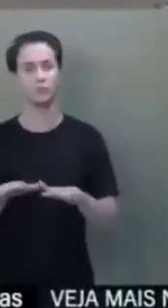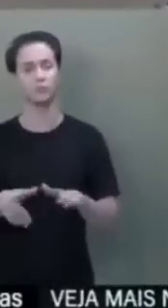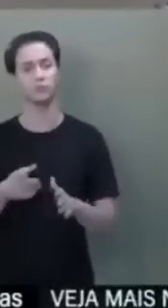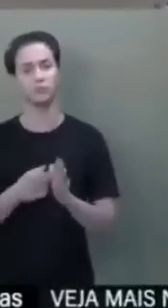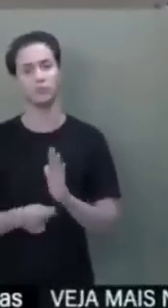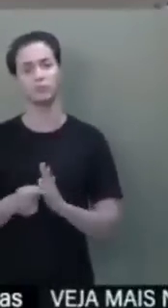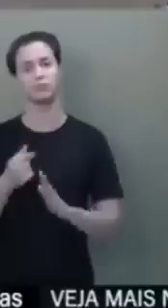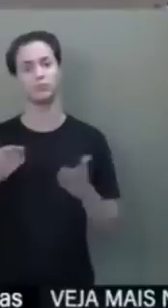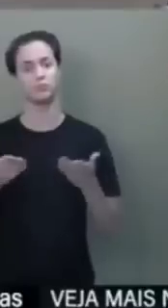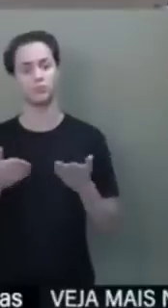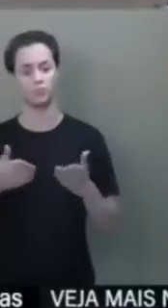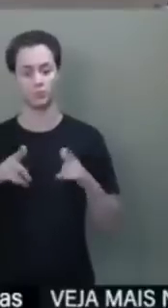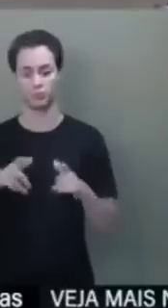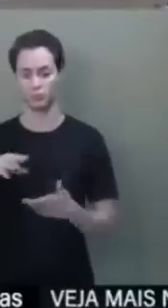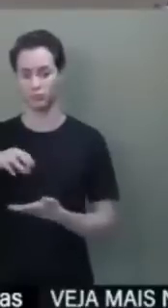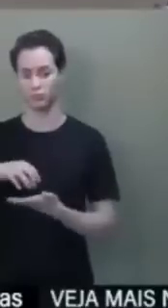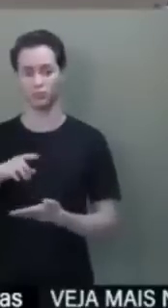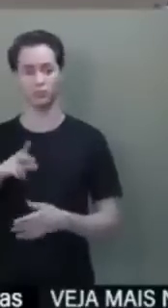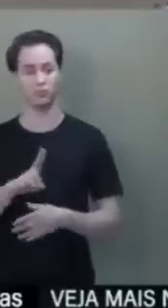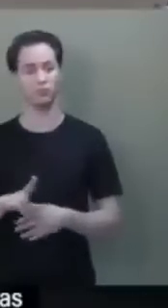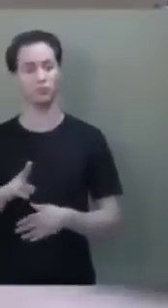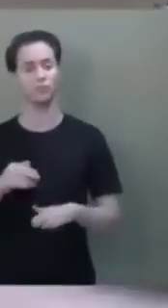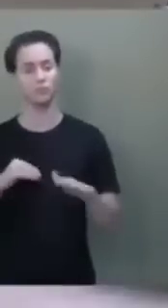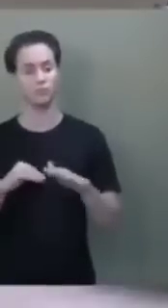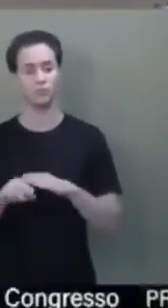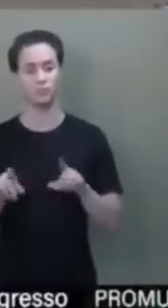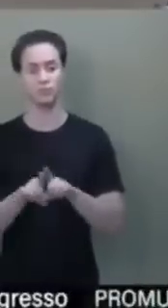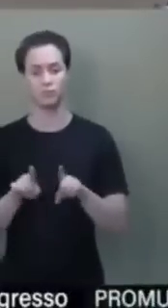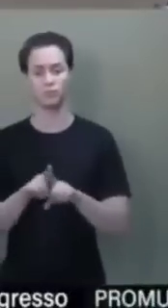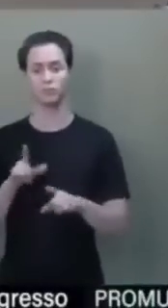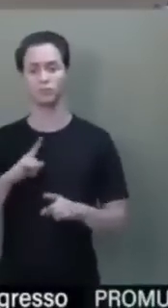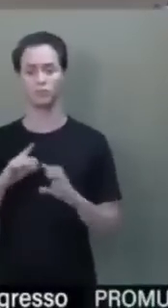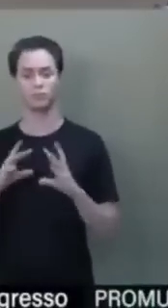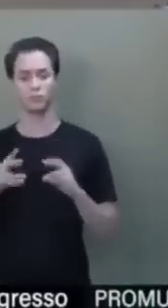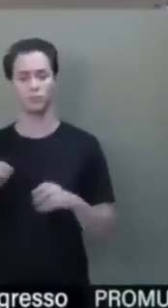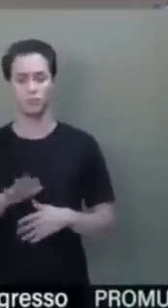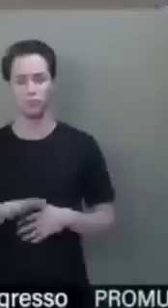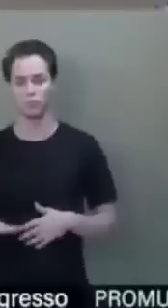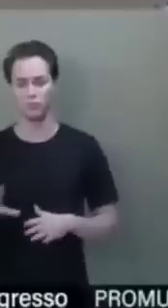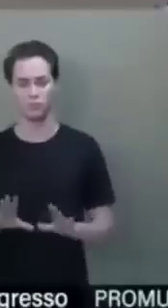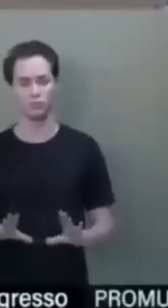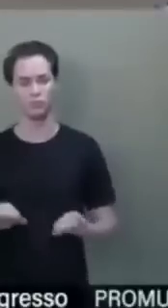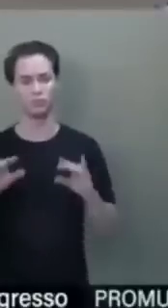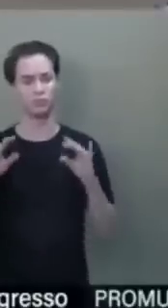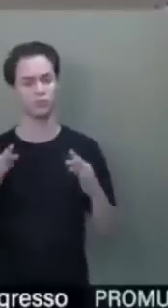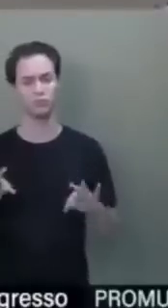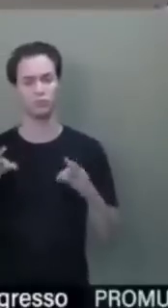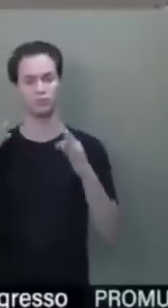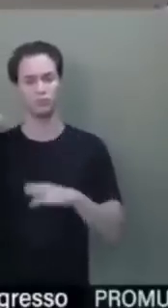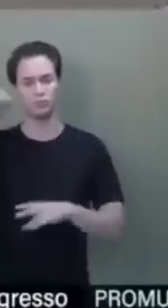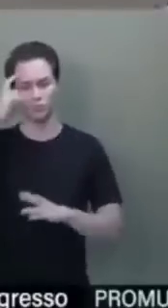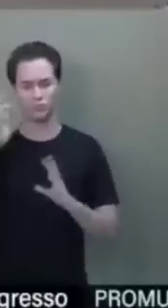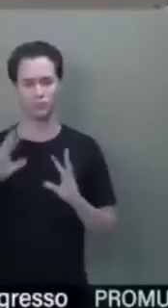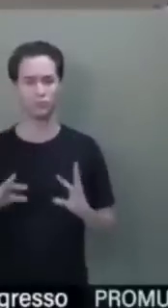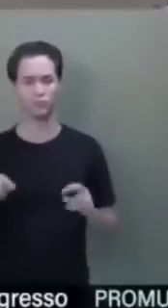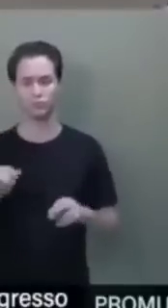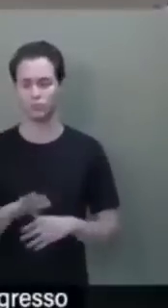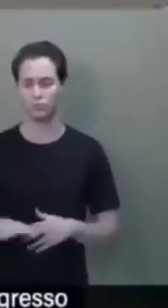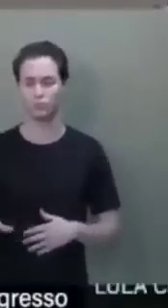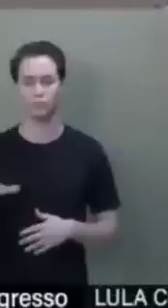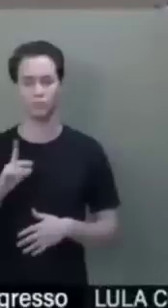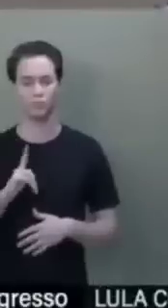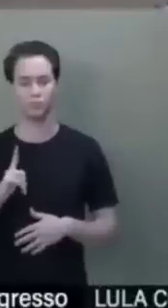local quando esses recursos são aplicados. E assim foram todas as áreas, ciência, tecnologia, cultura, todas as áreas,